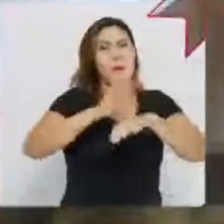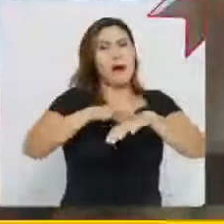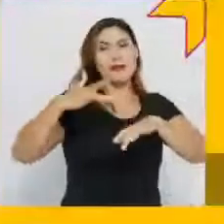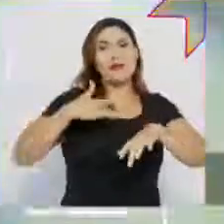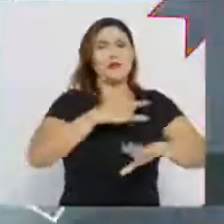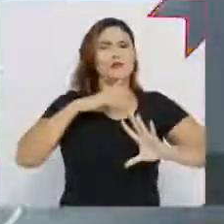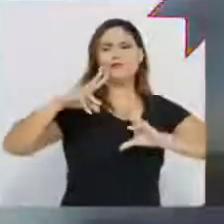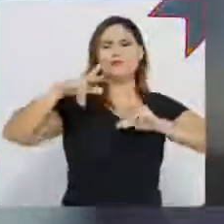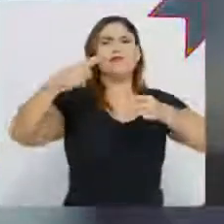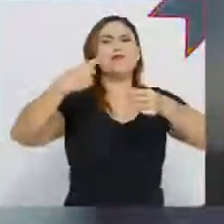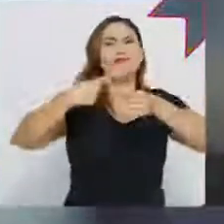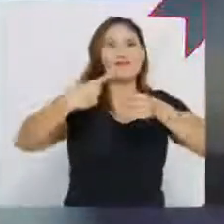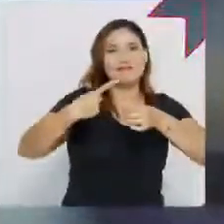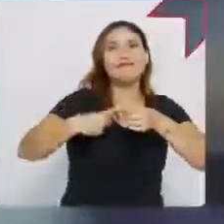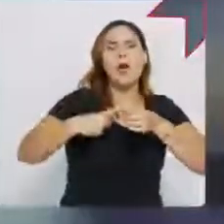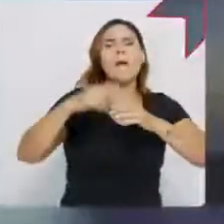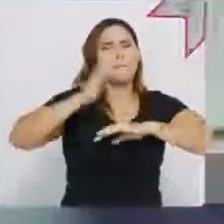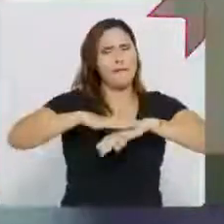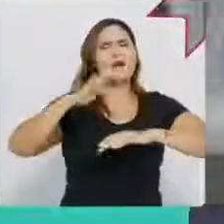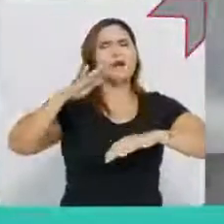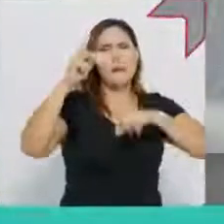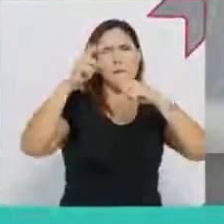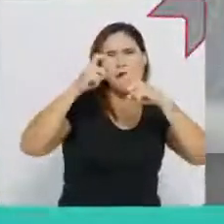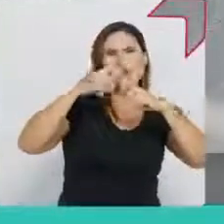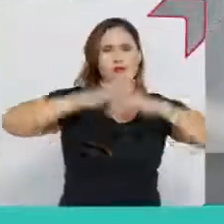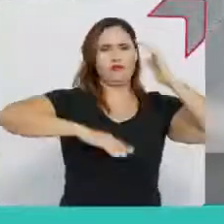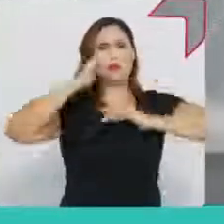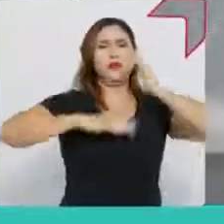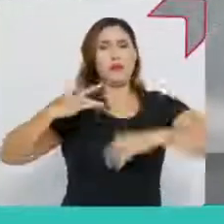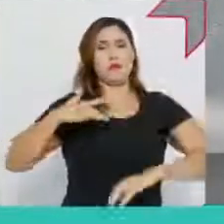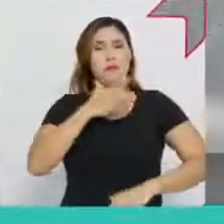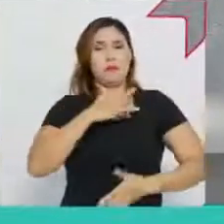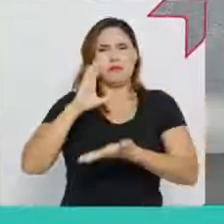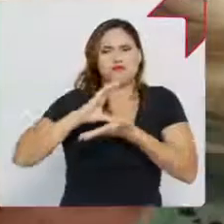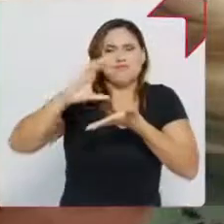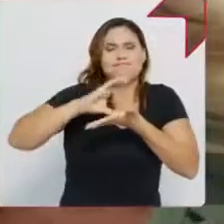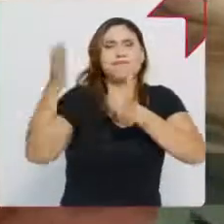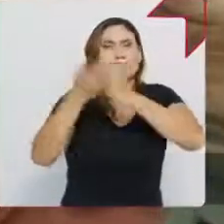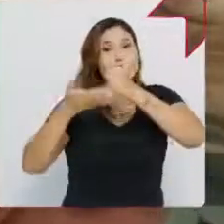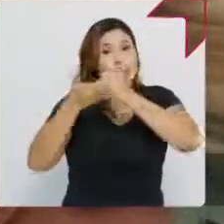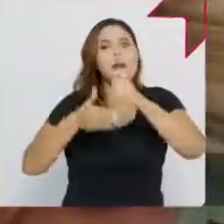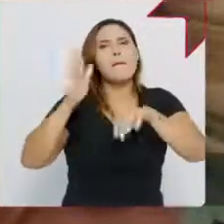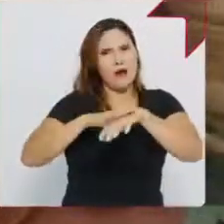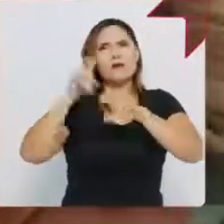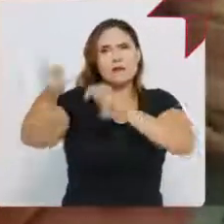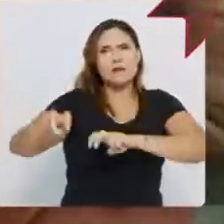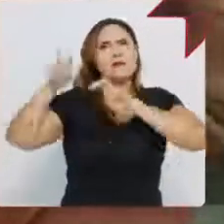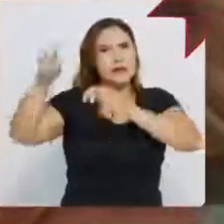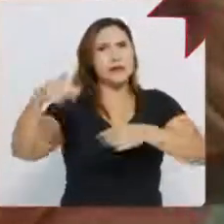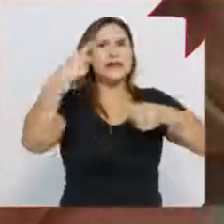Mais médicos e profissionais de saúde. Mais investimentos na atenção básica. Isso é Mais Saúde na zona rural e em toda a cidade.